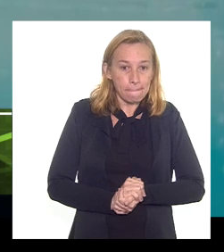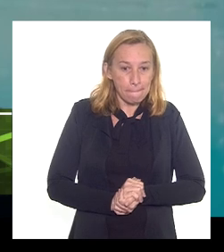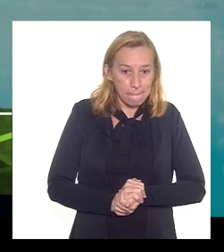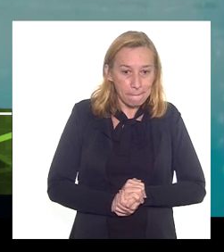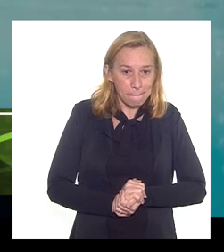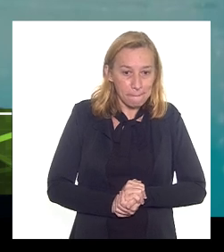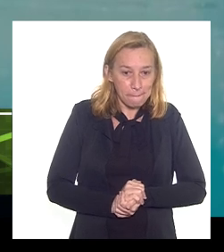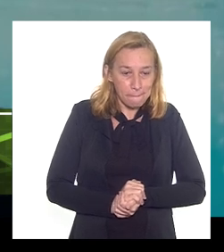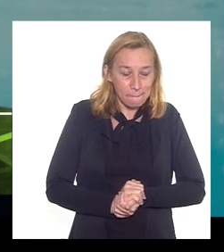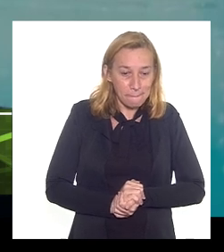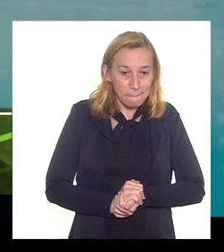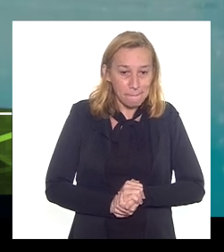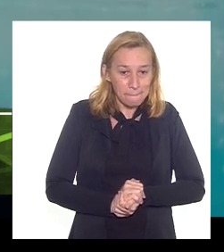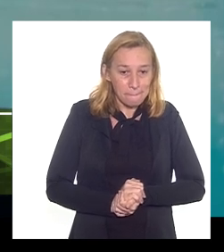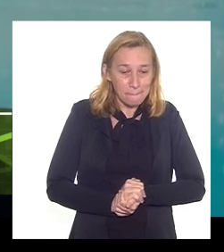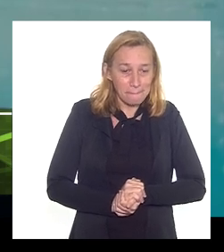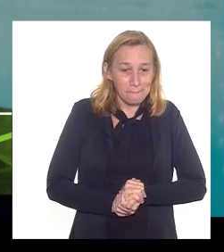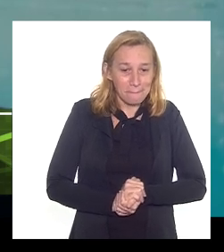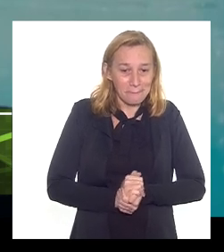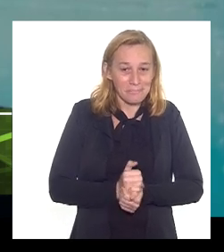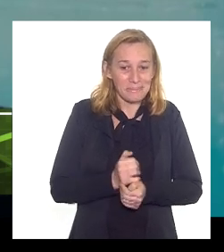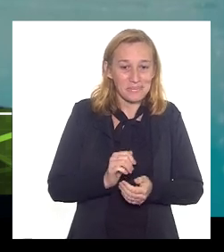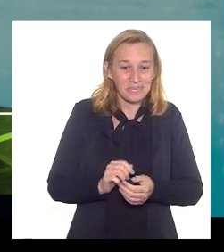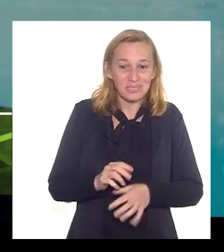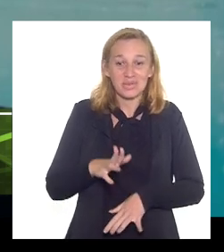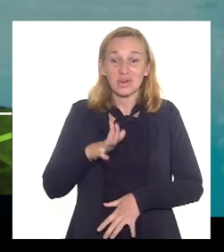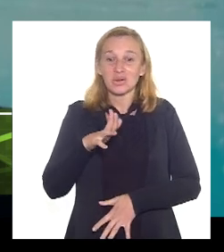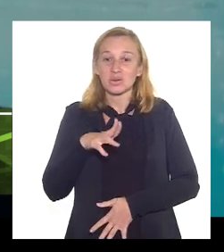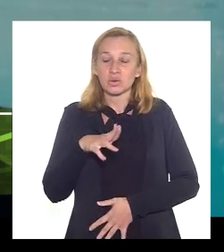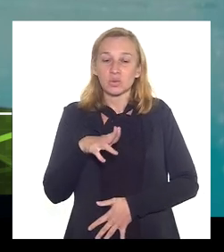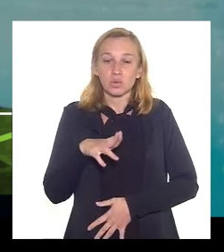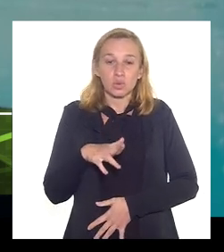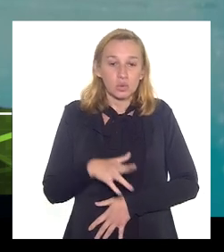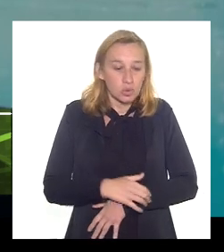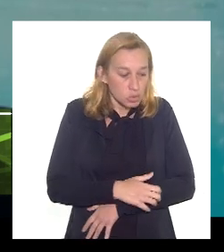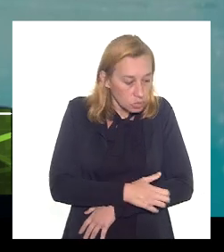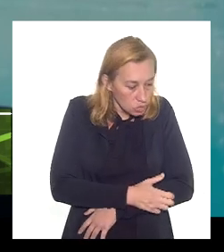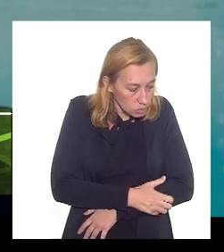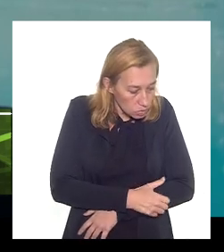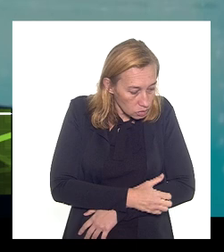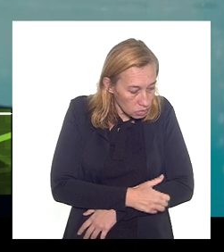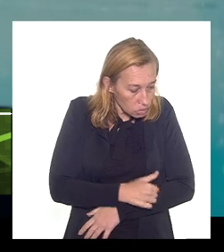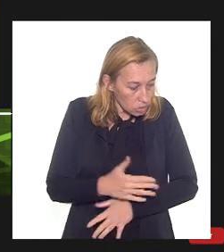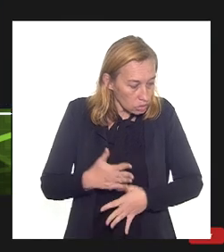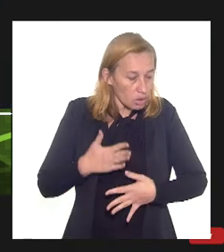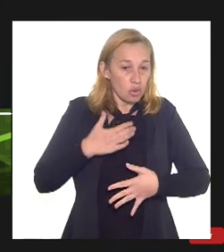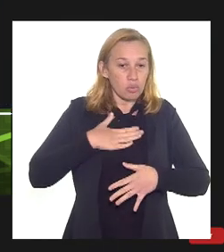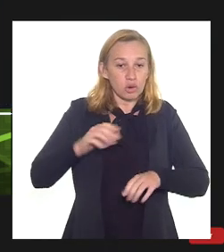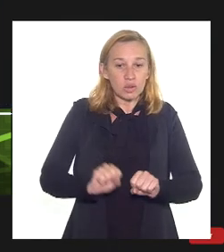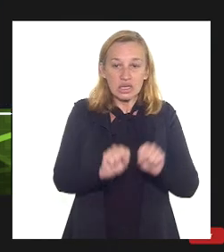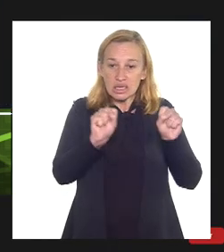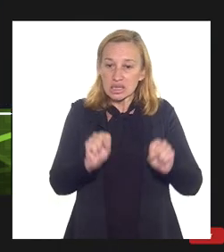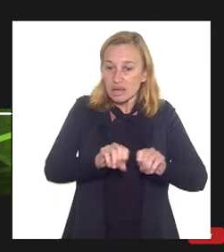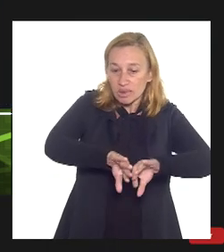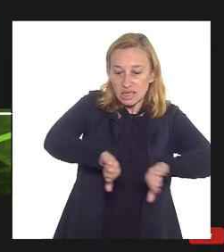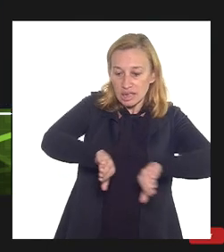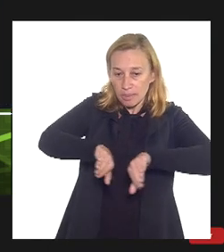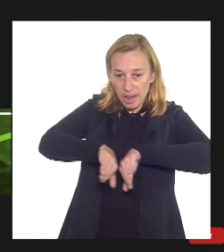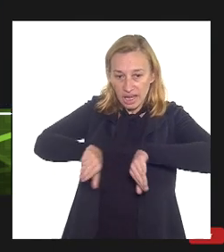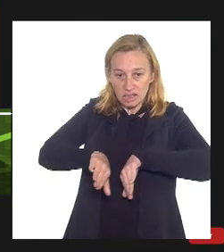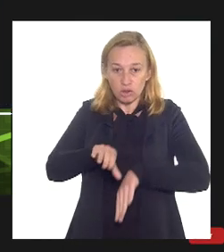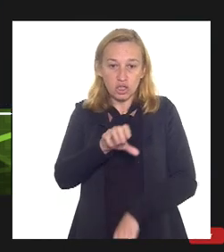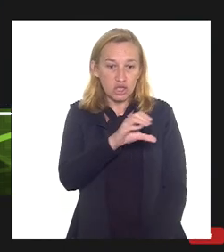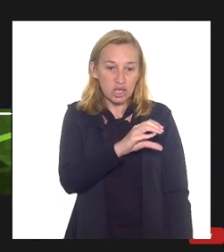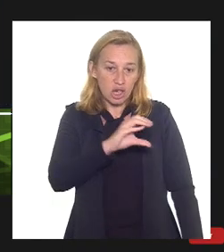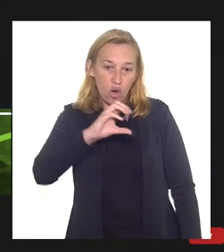com 20% de CO2 e num campo tipo de 20% de CO2 o meu sistema de separação de CO2